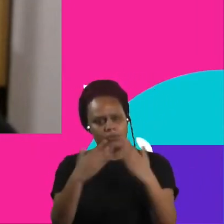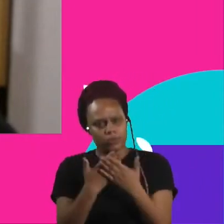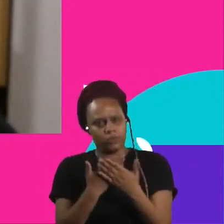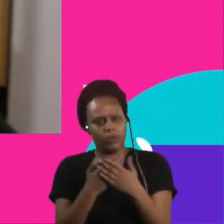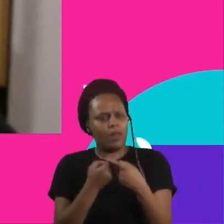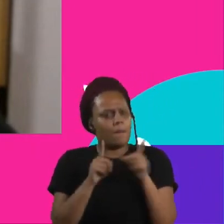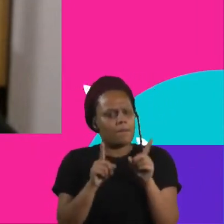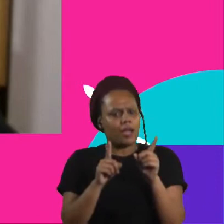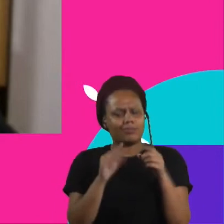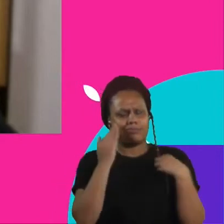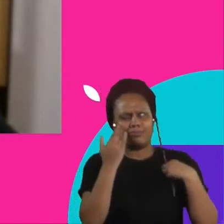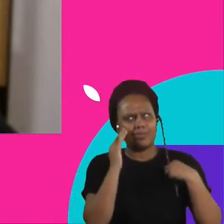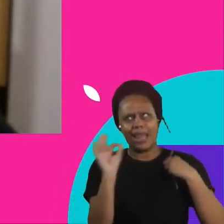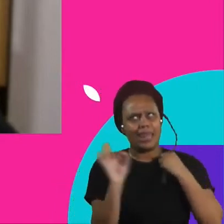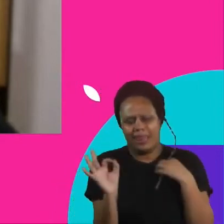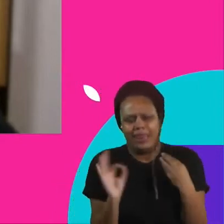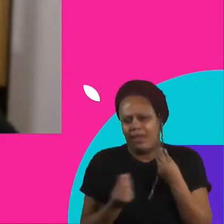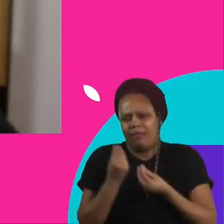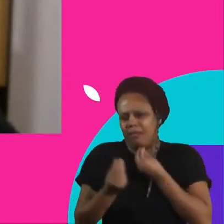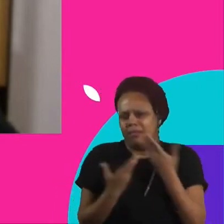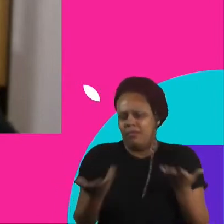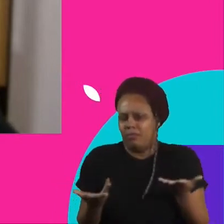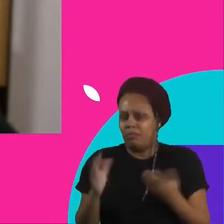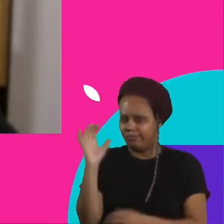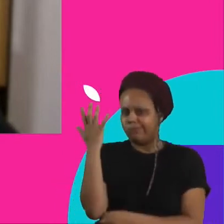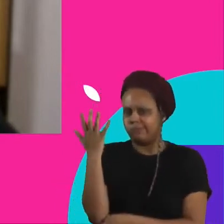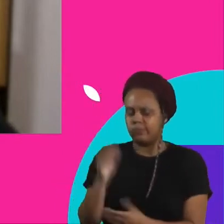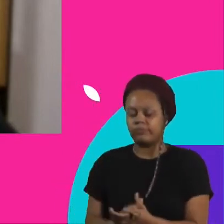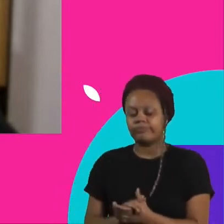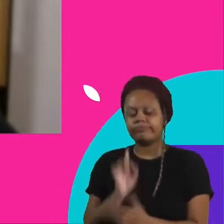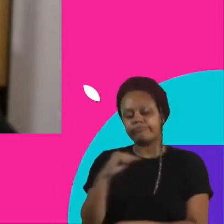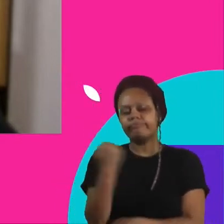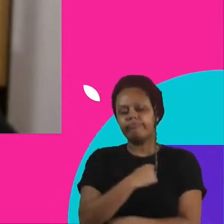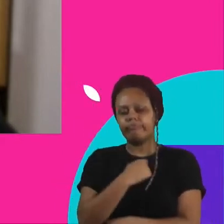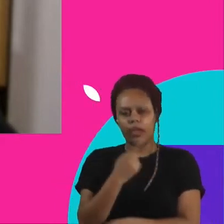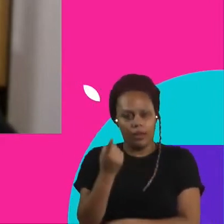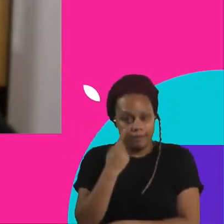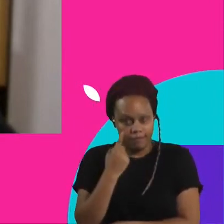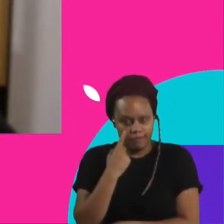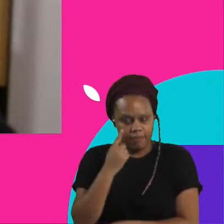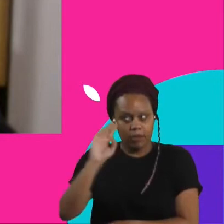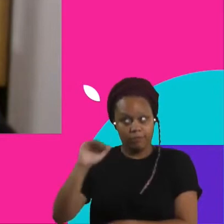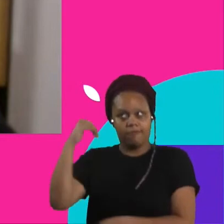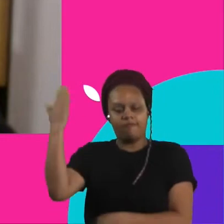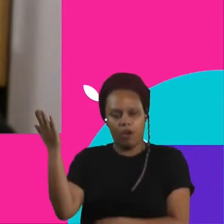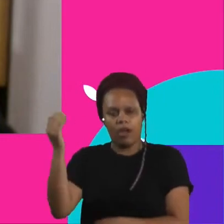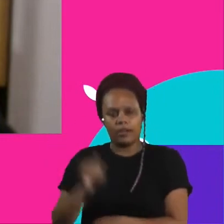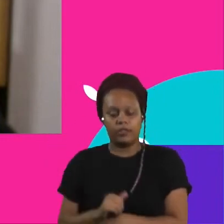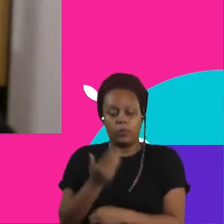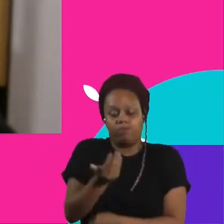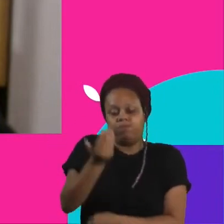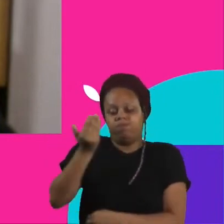necessariamente entender quais são esses problemas. E a gente olhando de fora, né? Hoje eu estou de fora,